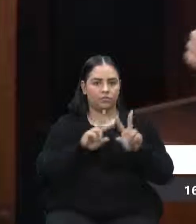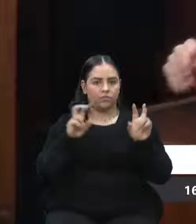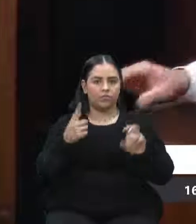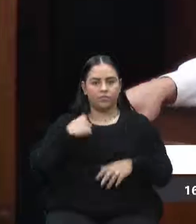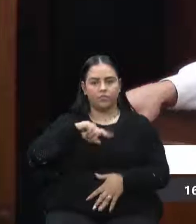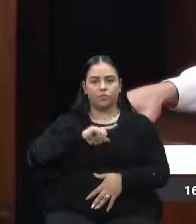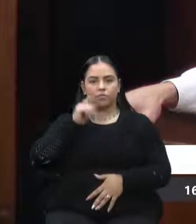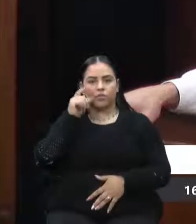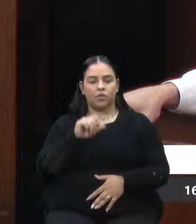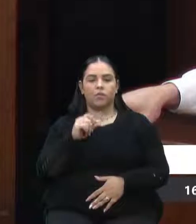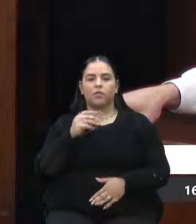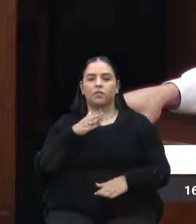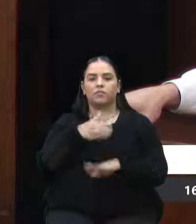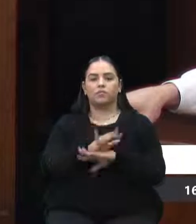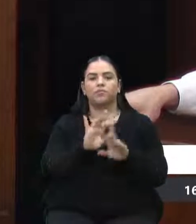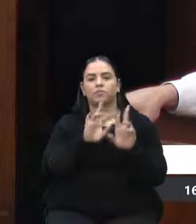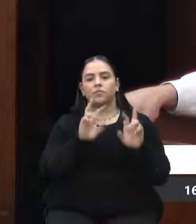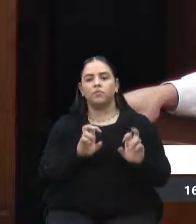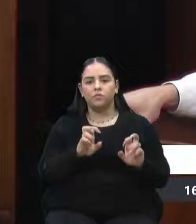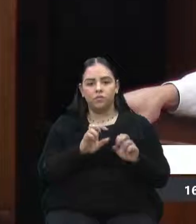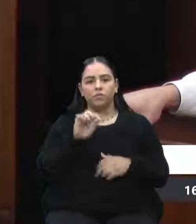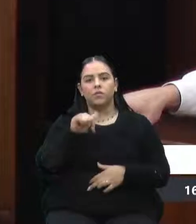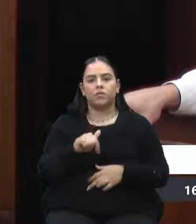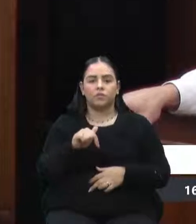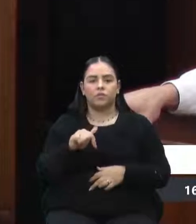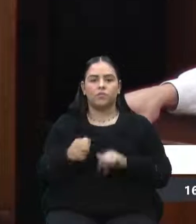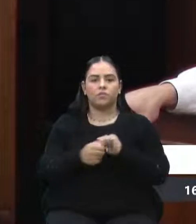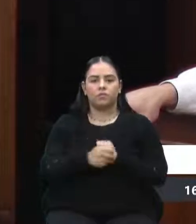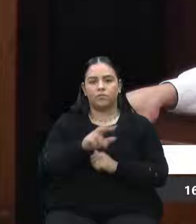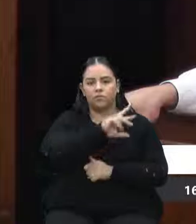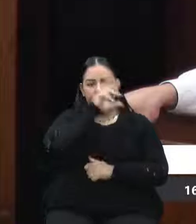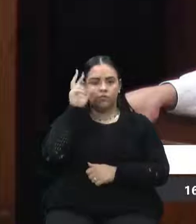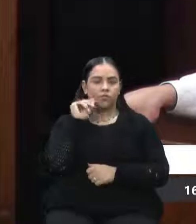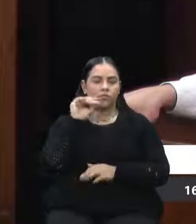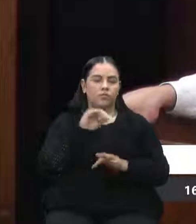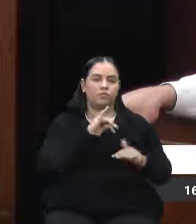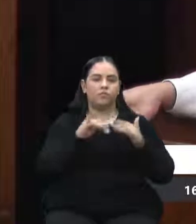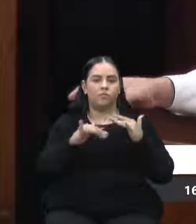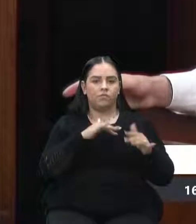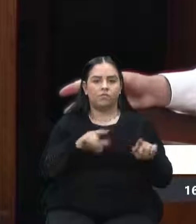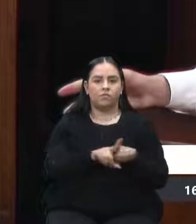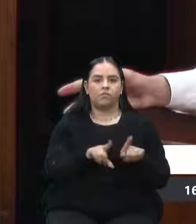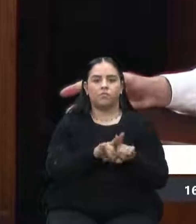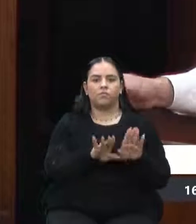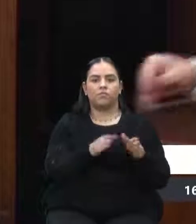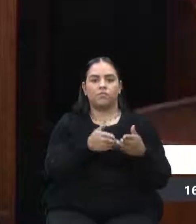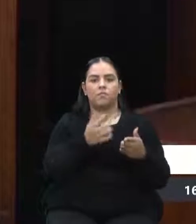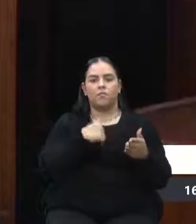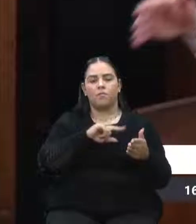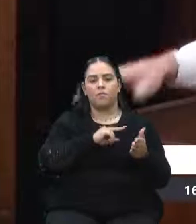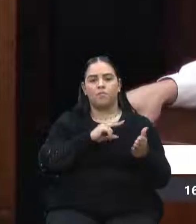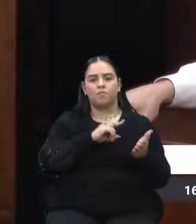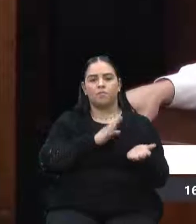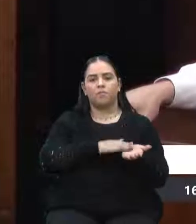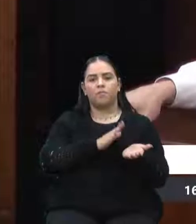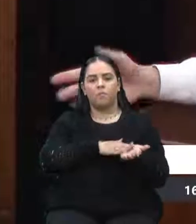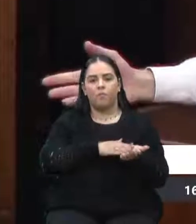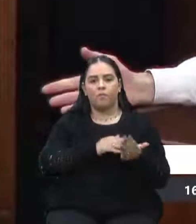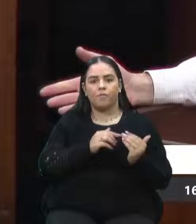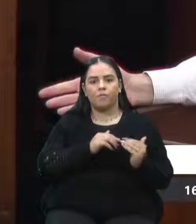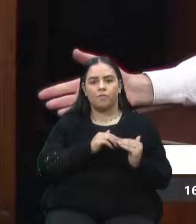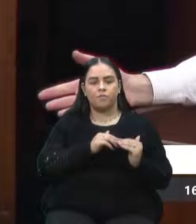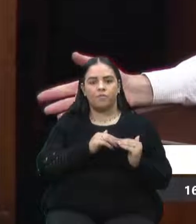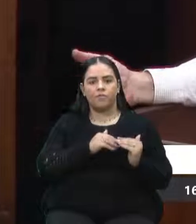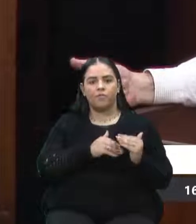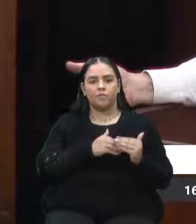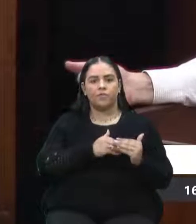discutir, trazer o assunto para casa, trazer a prefeitura e movimentar também a comissão, e para nós poder cobrar e avançar nesses assuntos, que é